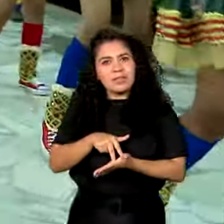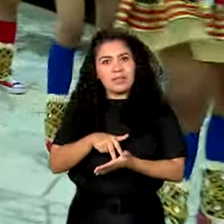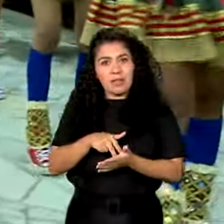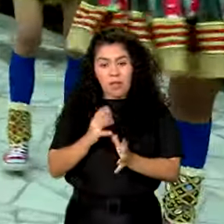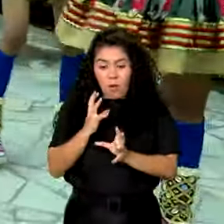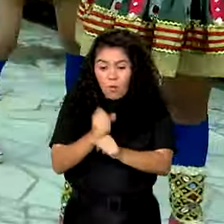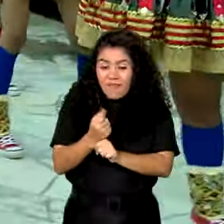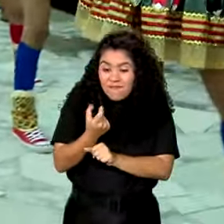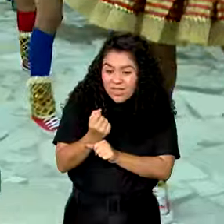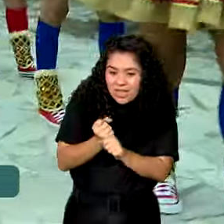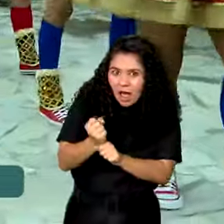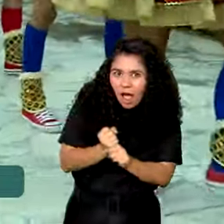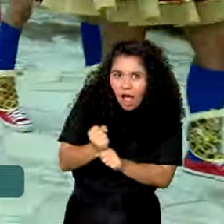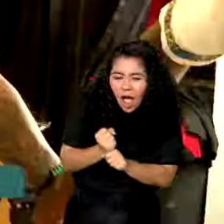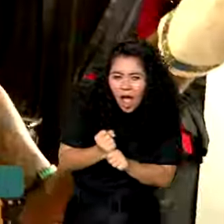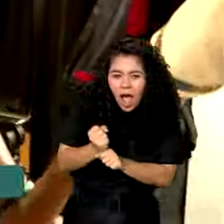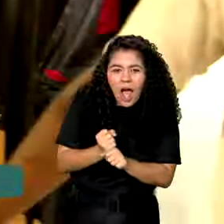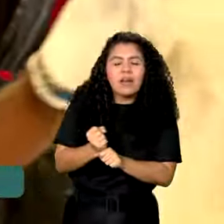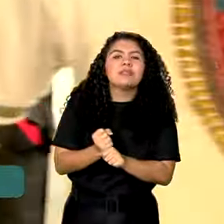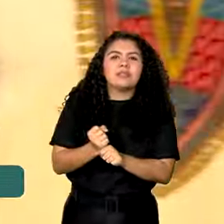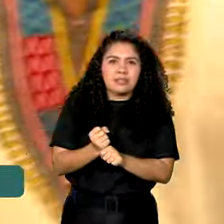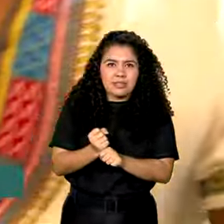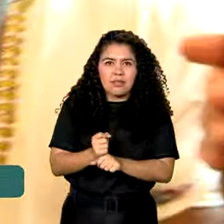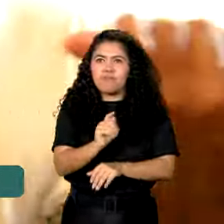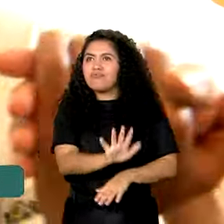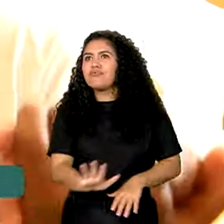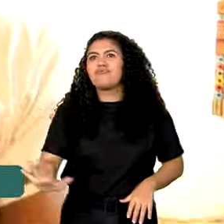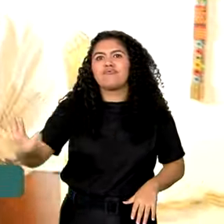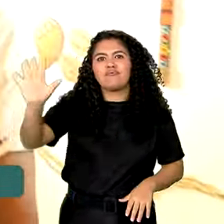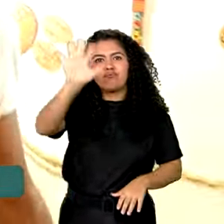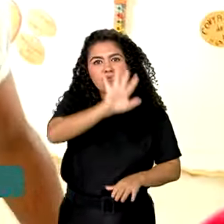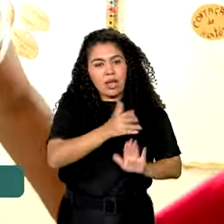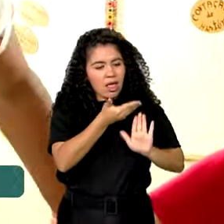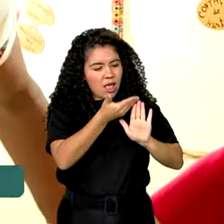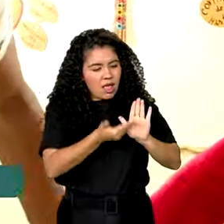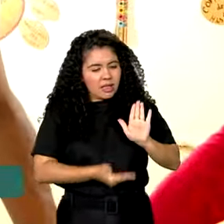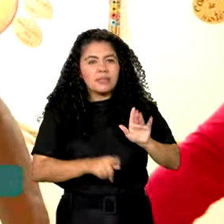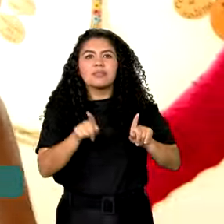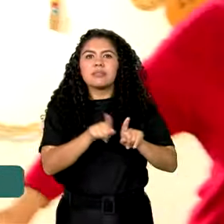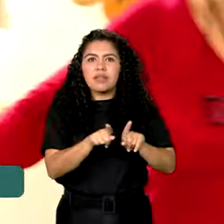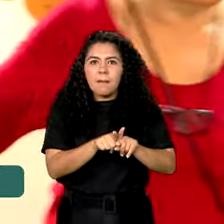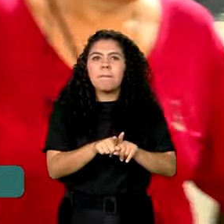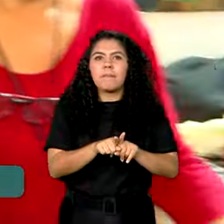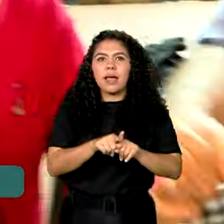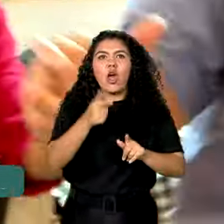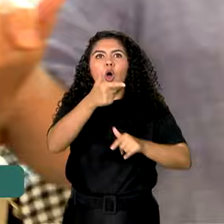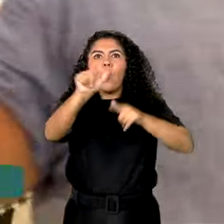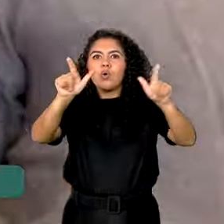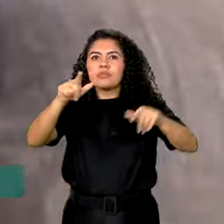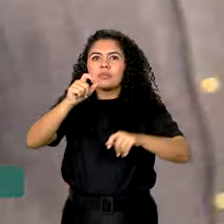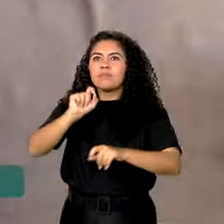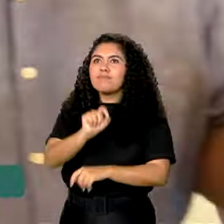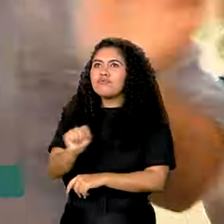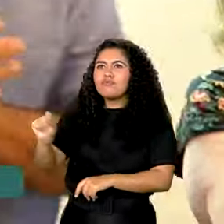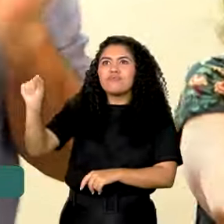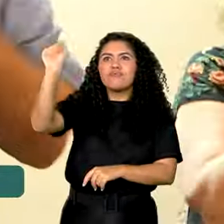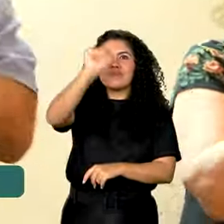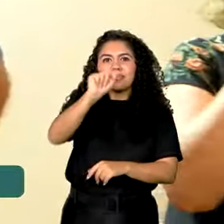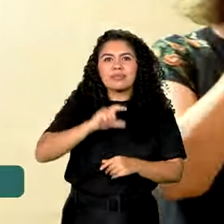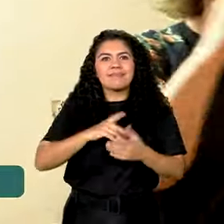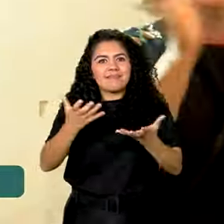anos, reverberando também internacionalmente, sendo uma política que inspira outros lugares. Então, existe algo mais aí, né?